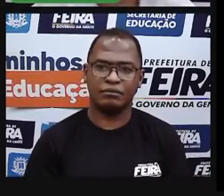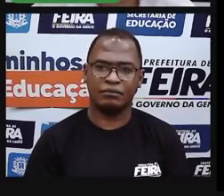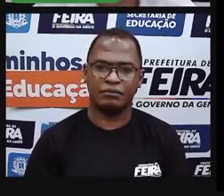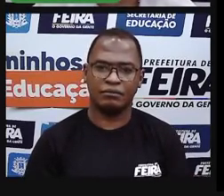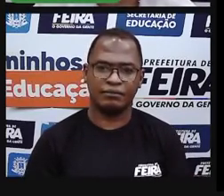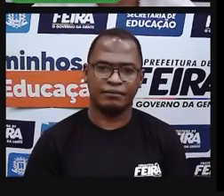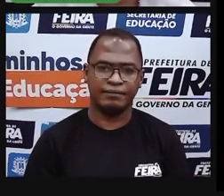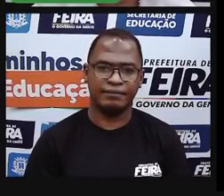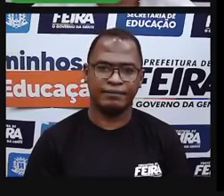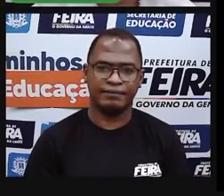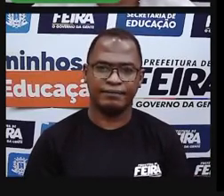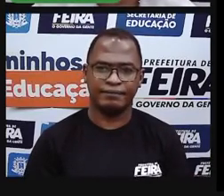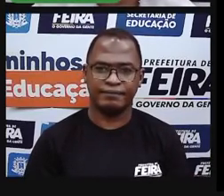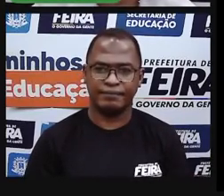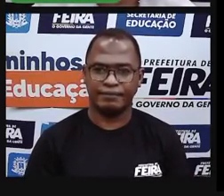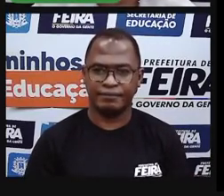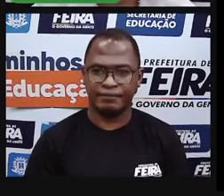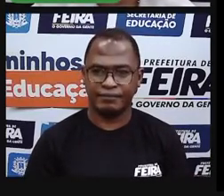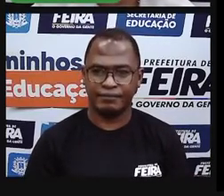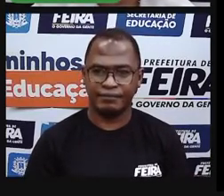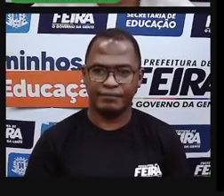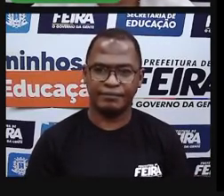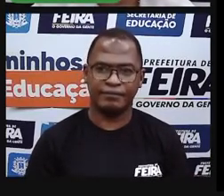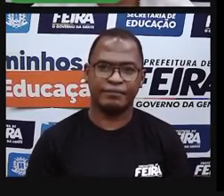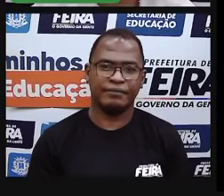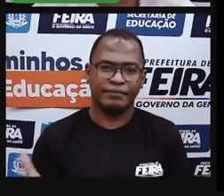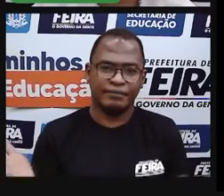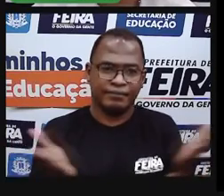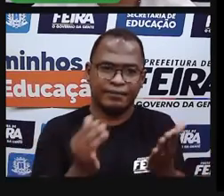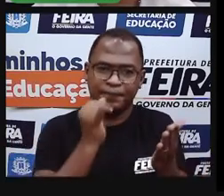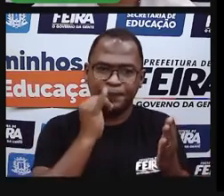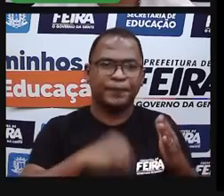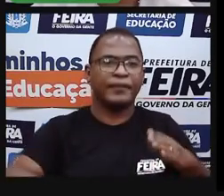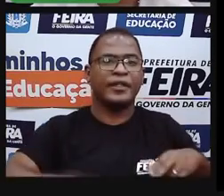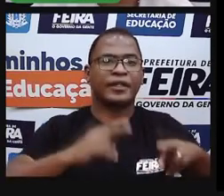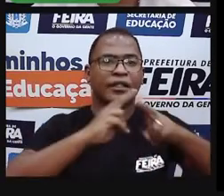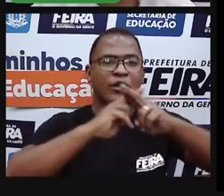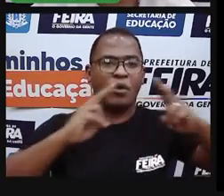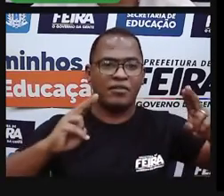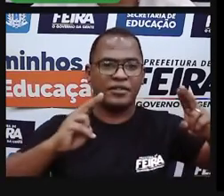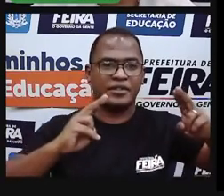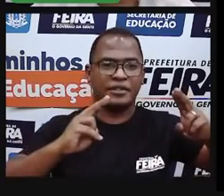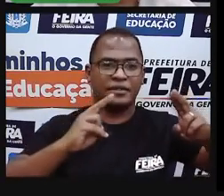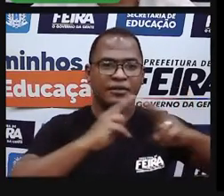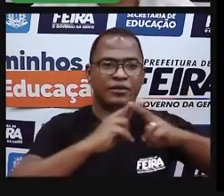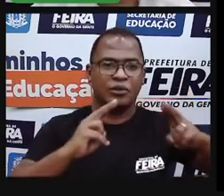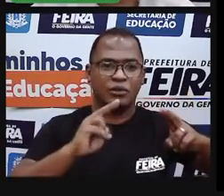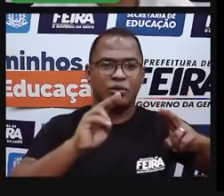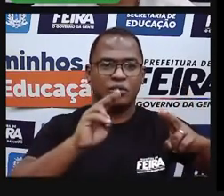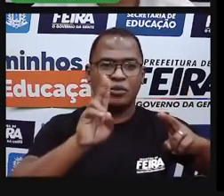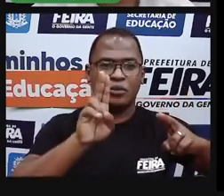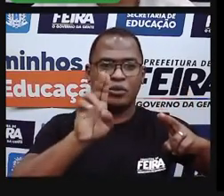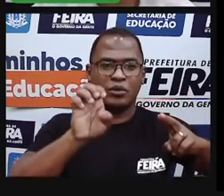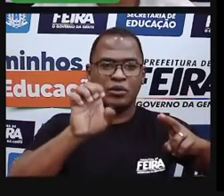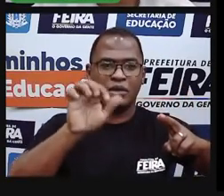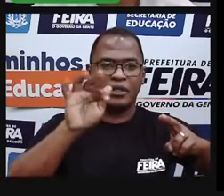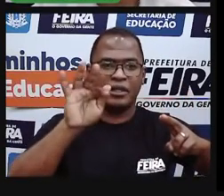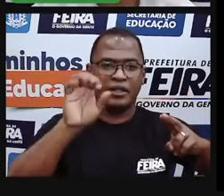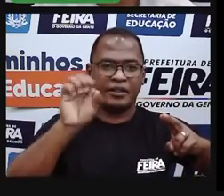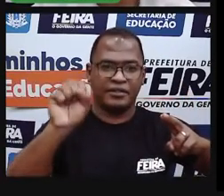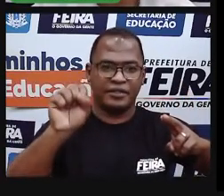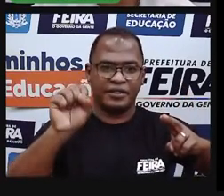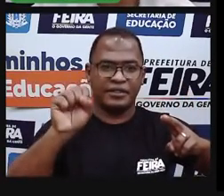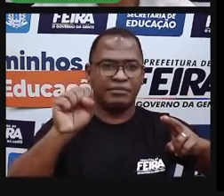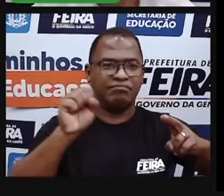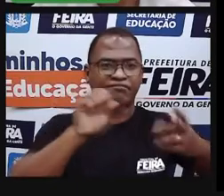A Uefs parece uma cidade. Aqui tem banco, restaurante, clínica, residência universitária, e um monte